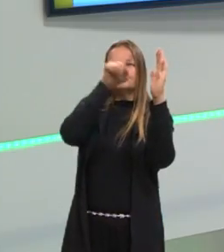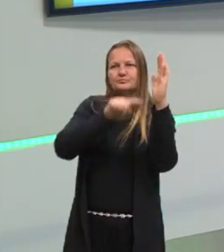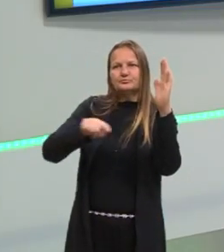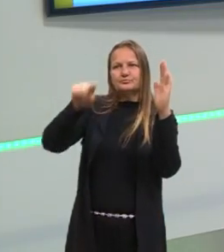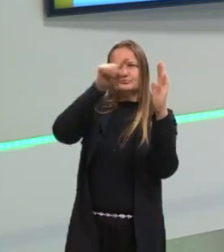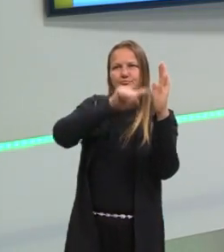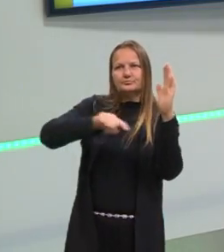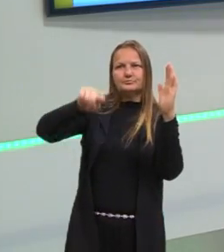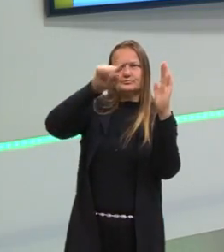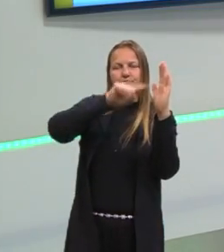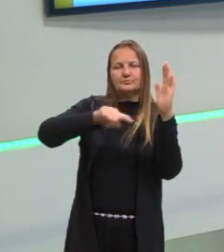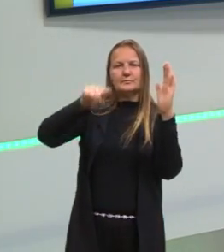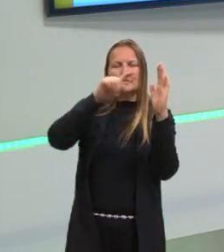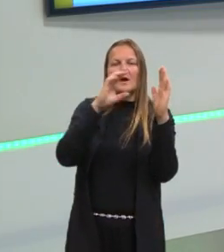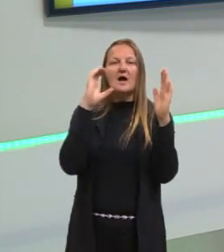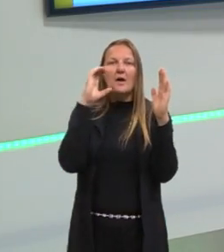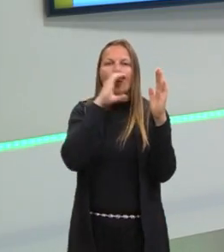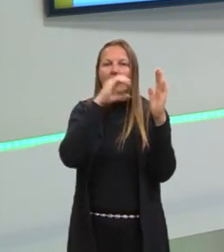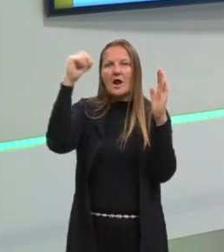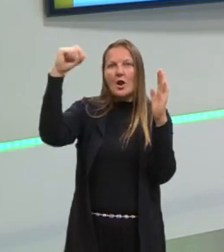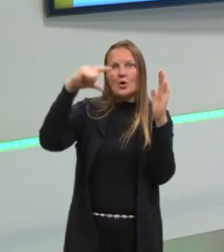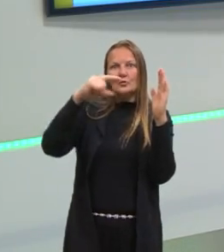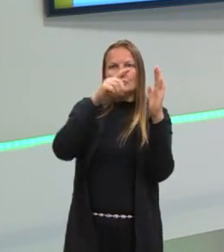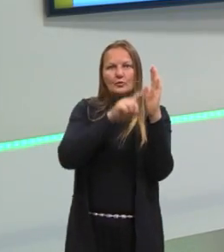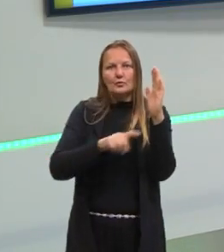claro que através do calor, da luz solar também.